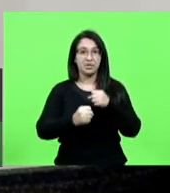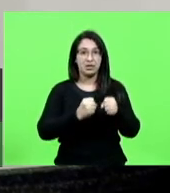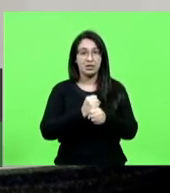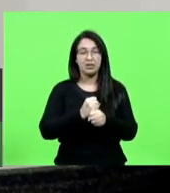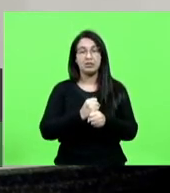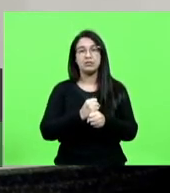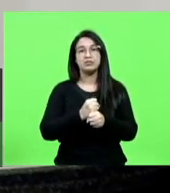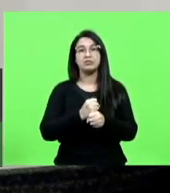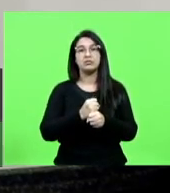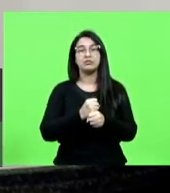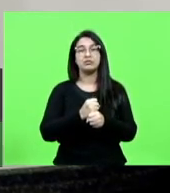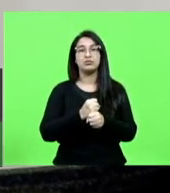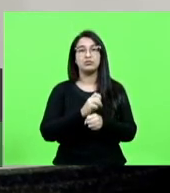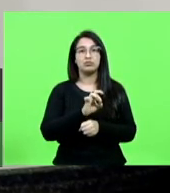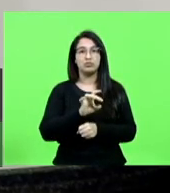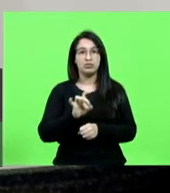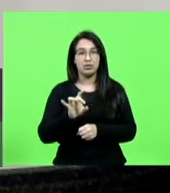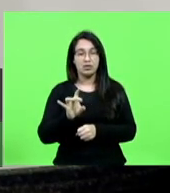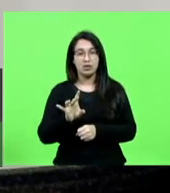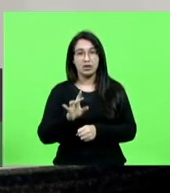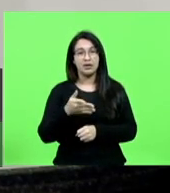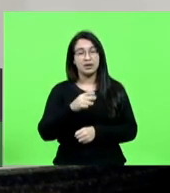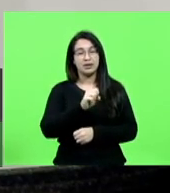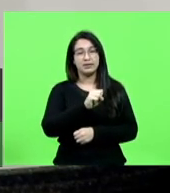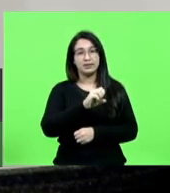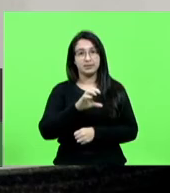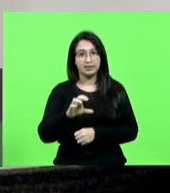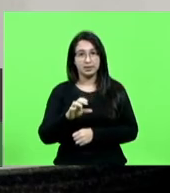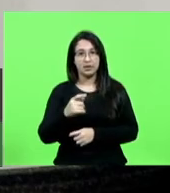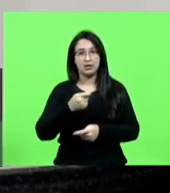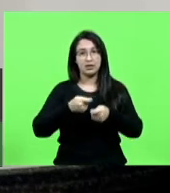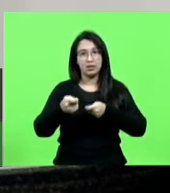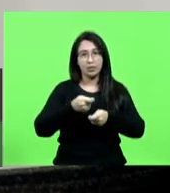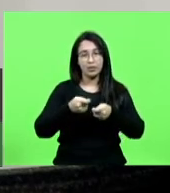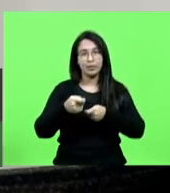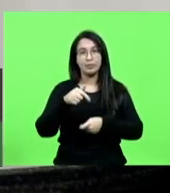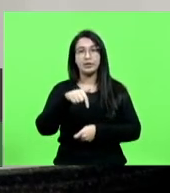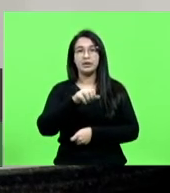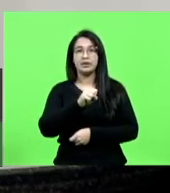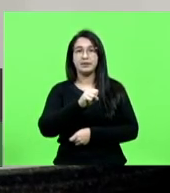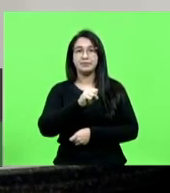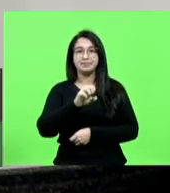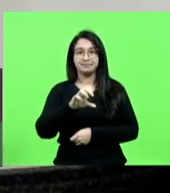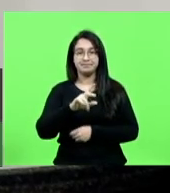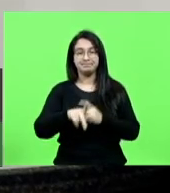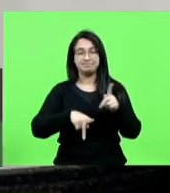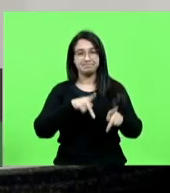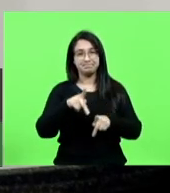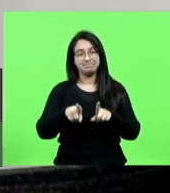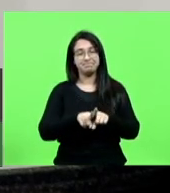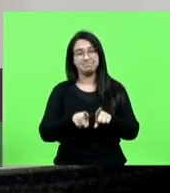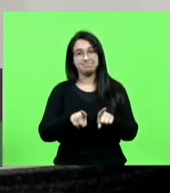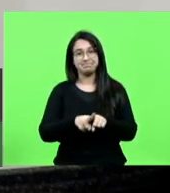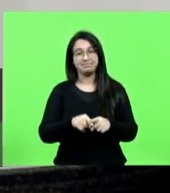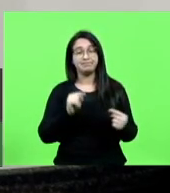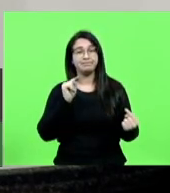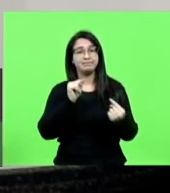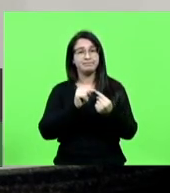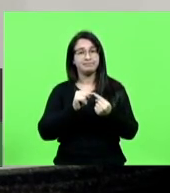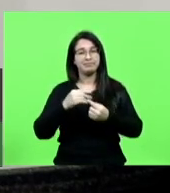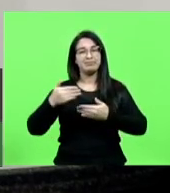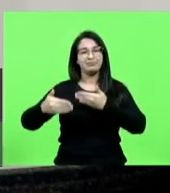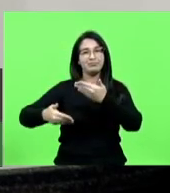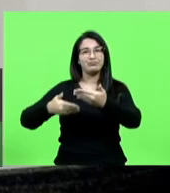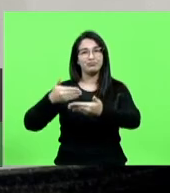economia de Santa Catarina para a economia da nossa gente e do nosso povo isso significa a continuação